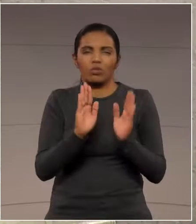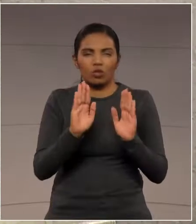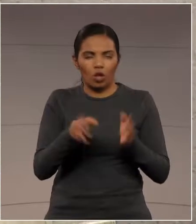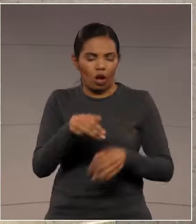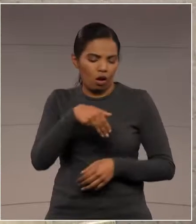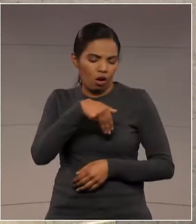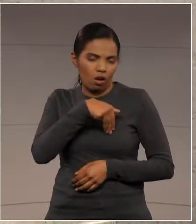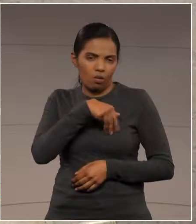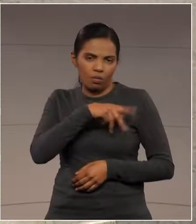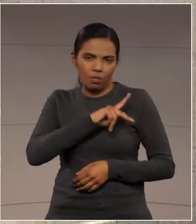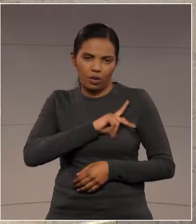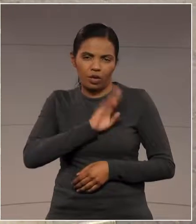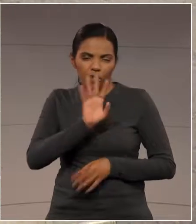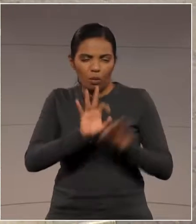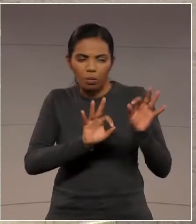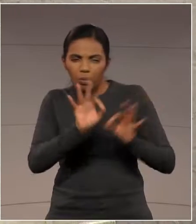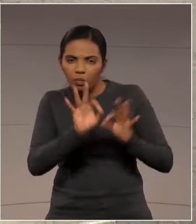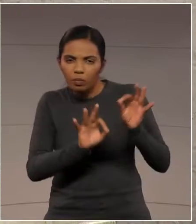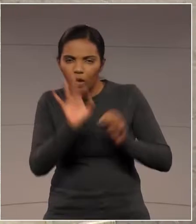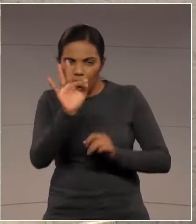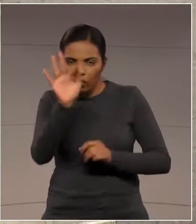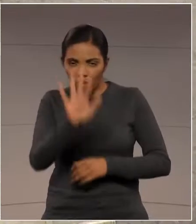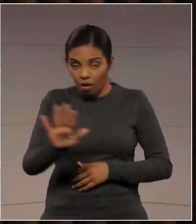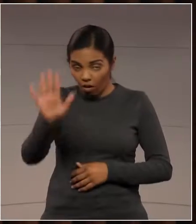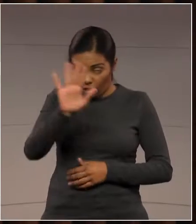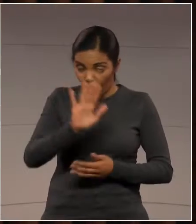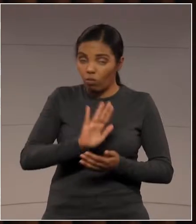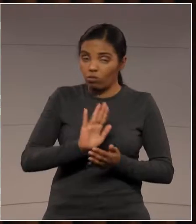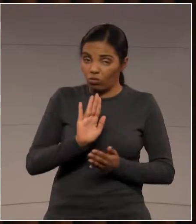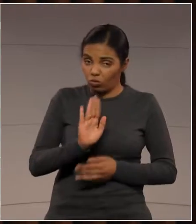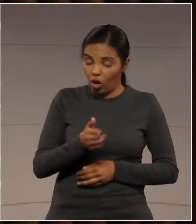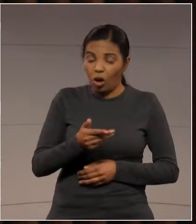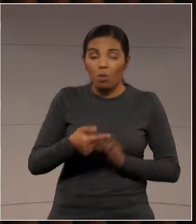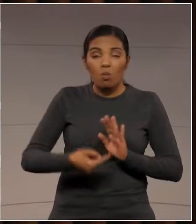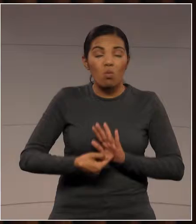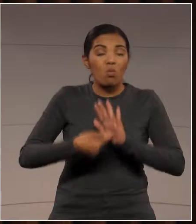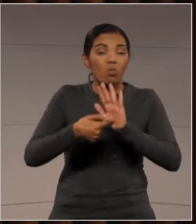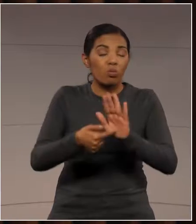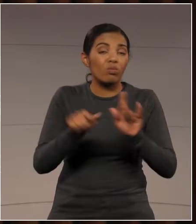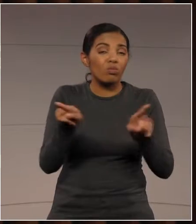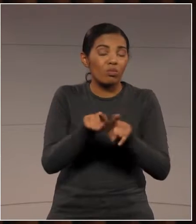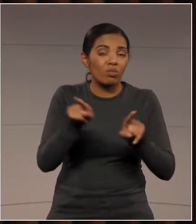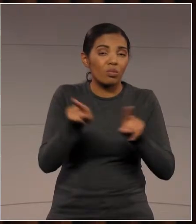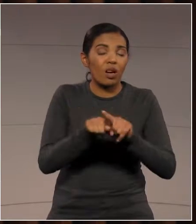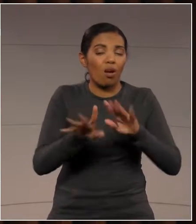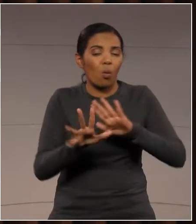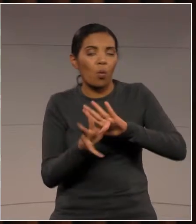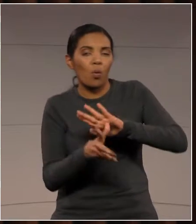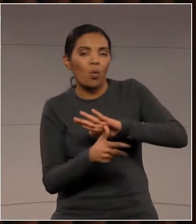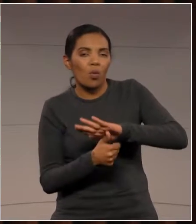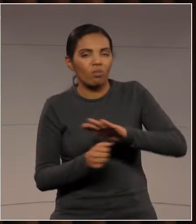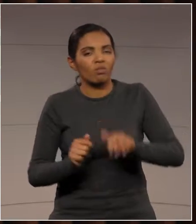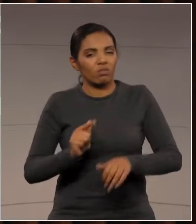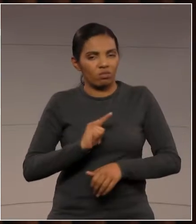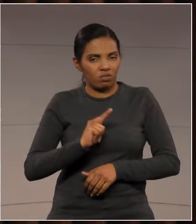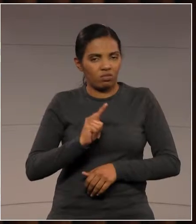Ministério Público Federal. Já foram comprovados bilhões de desvios nesse projeto.